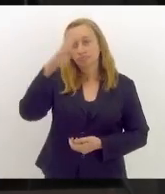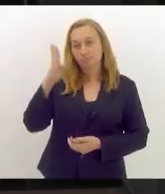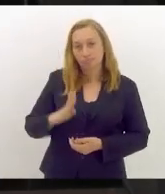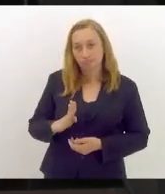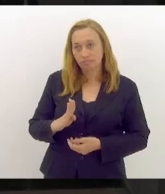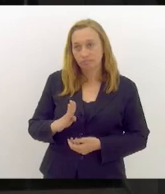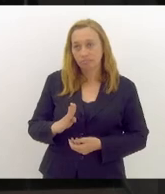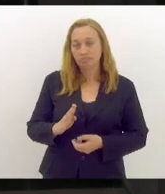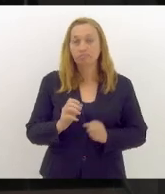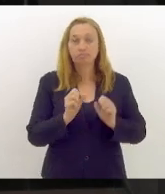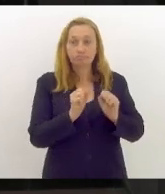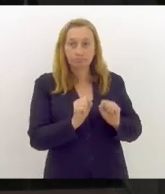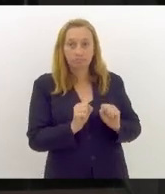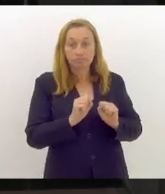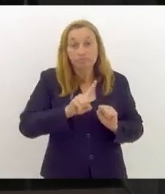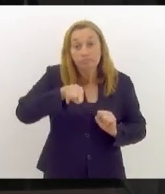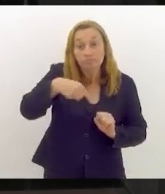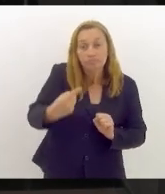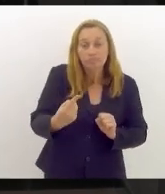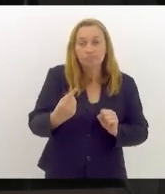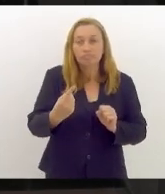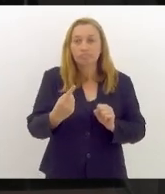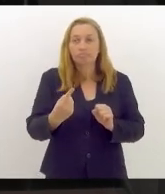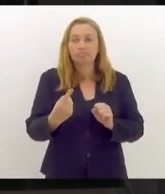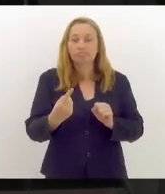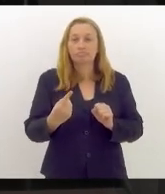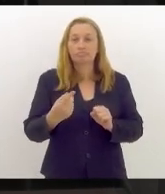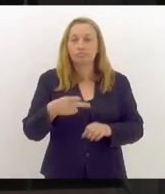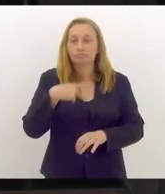depois de anunciado o resultado,